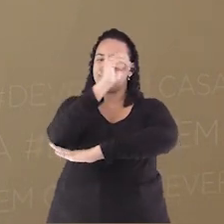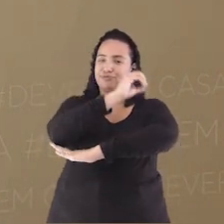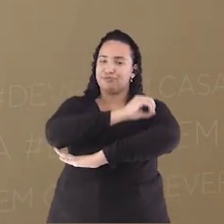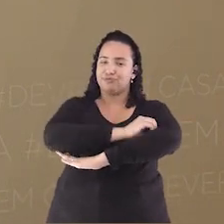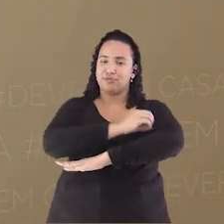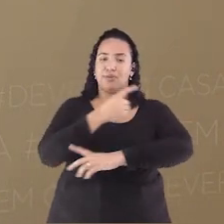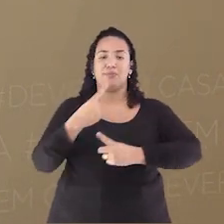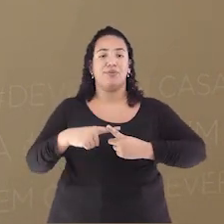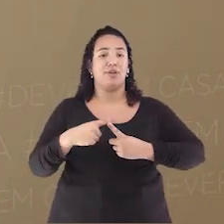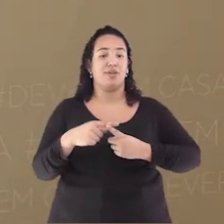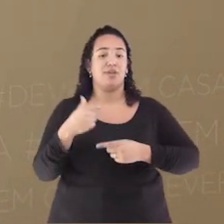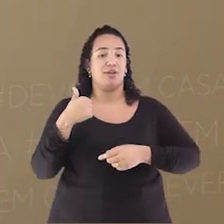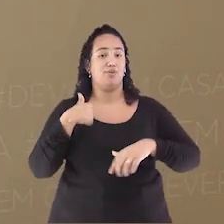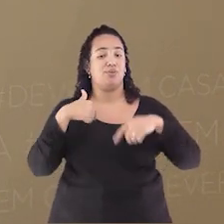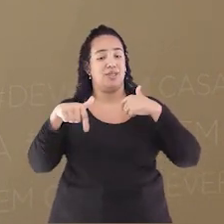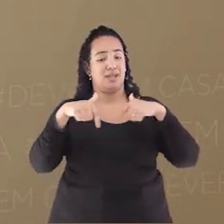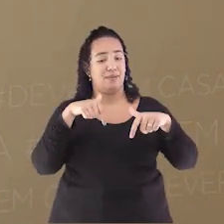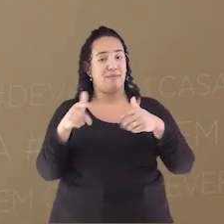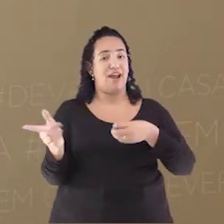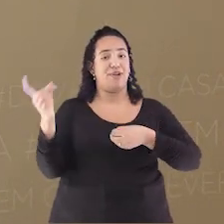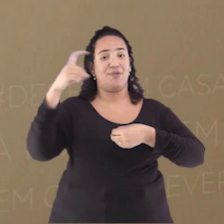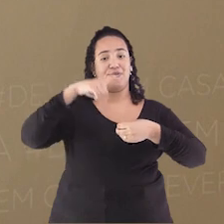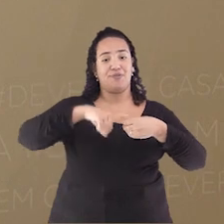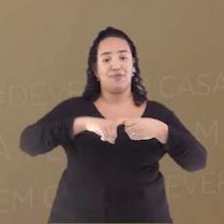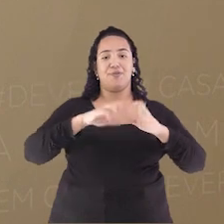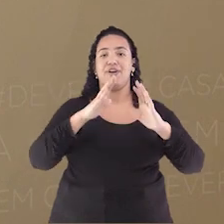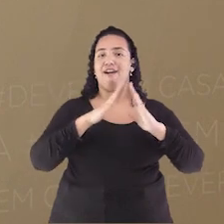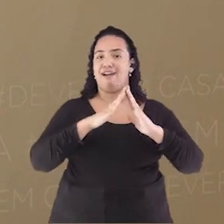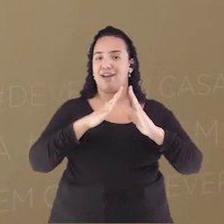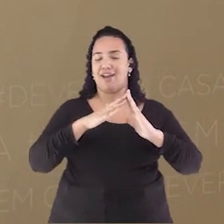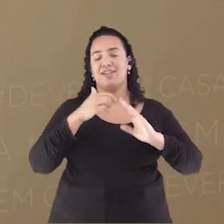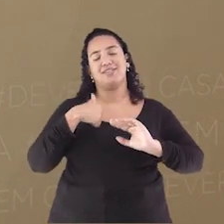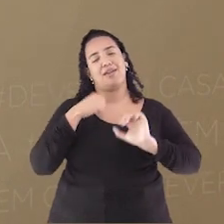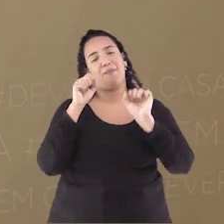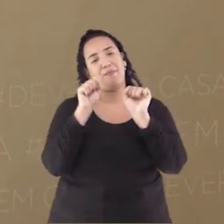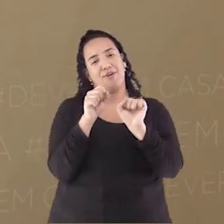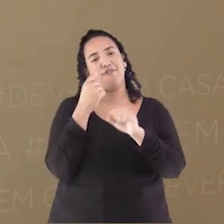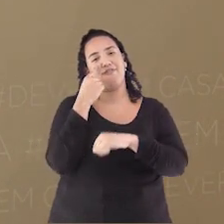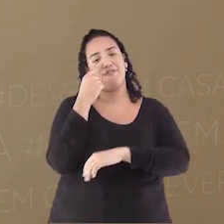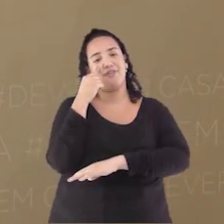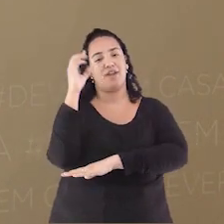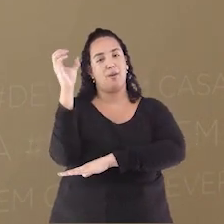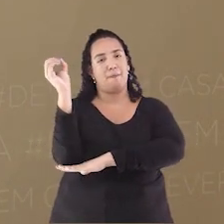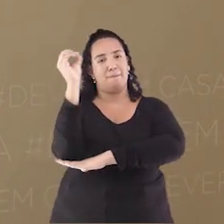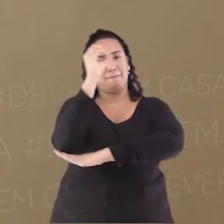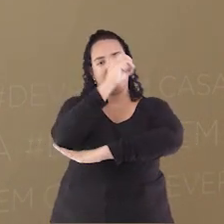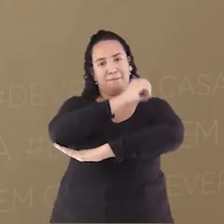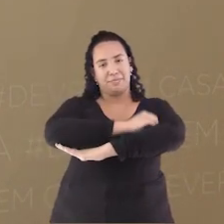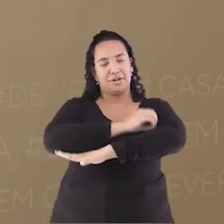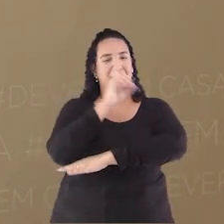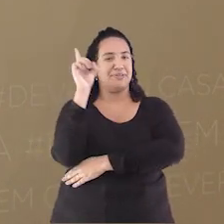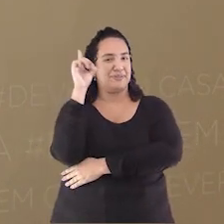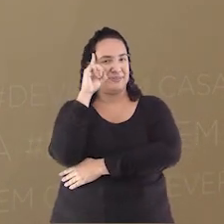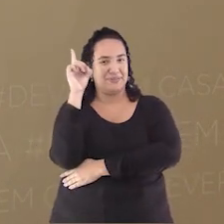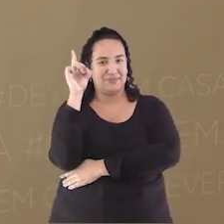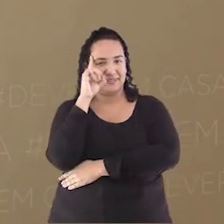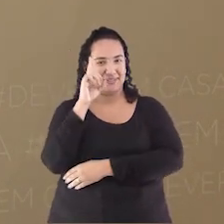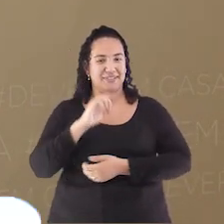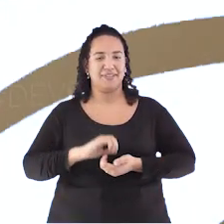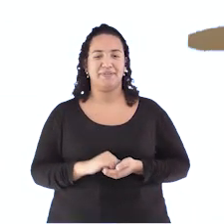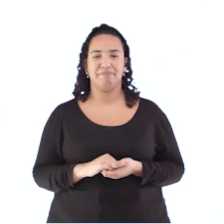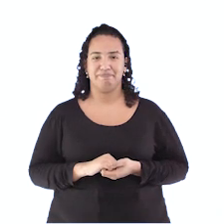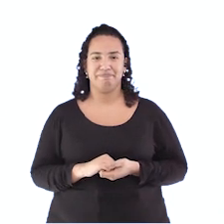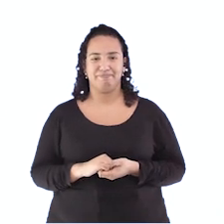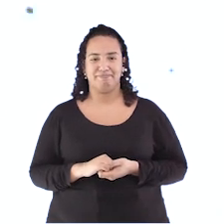momento Que estou retornando Do trabalho E tenho o privilégio De ver o pôr do sol Todos os dias